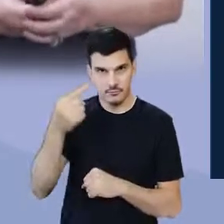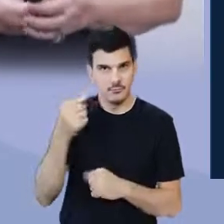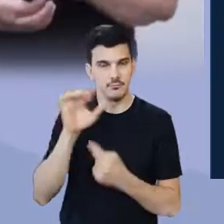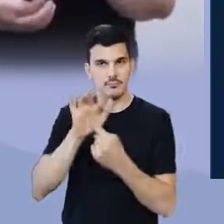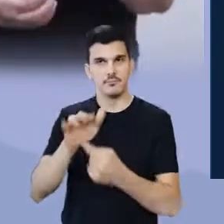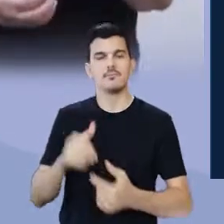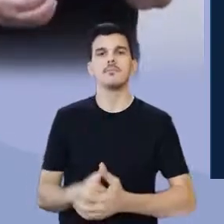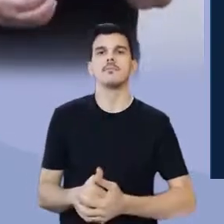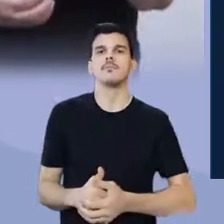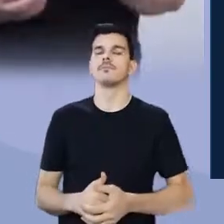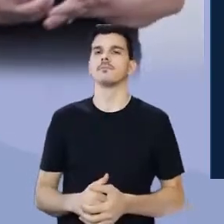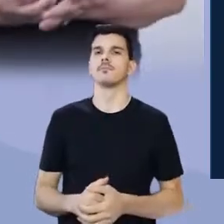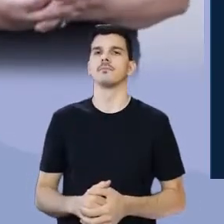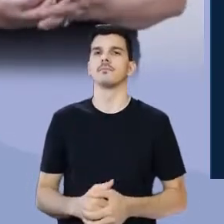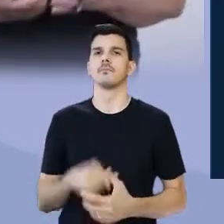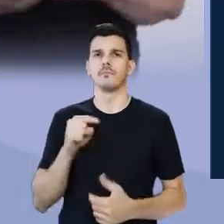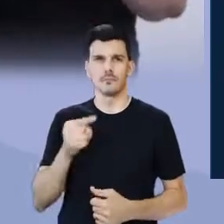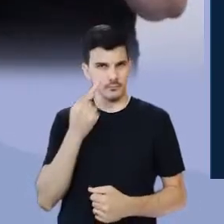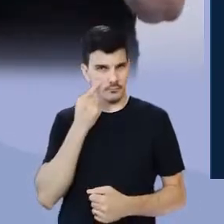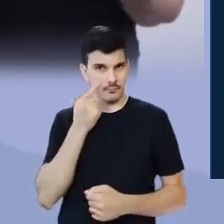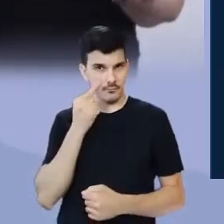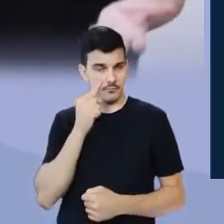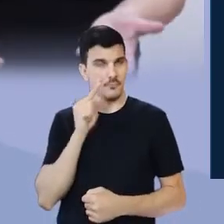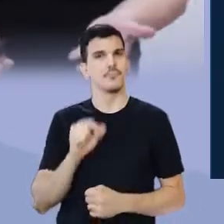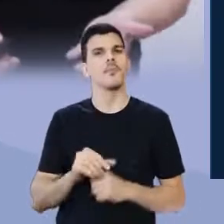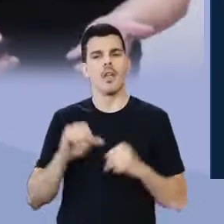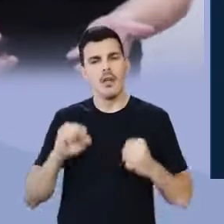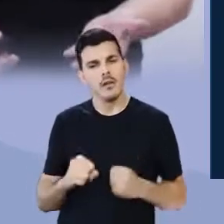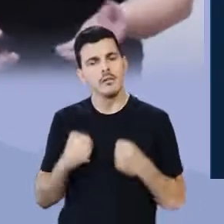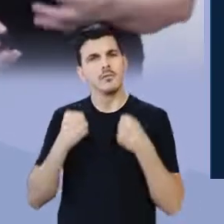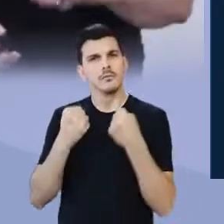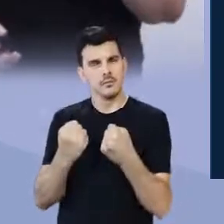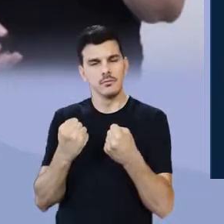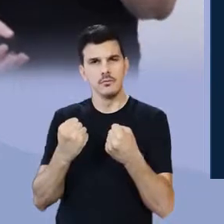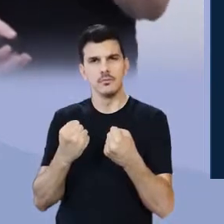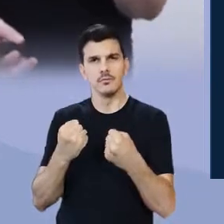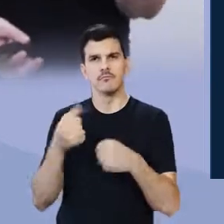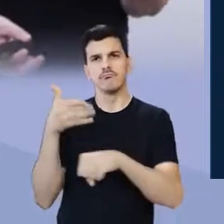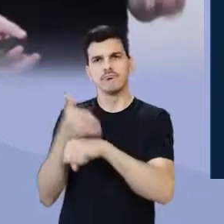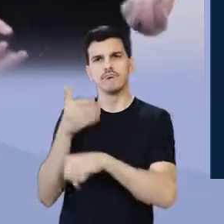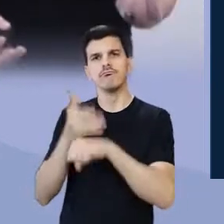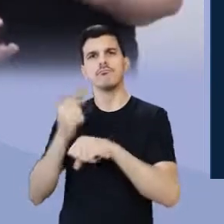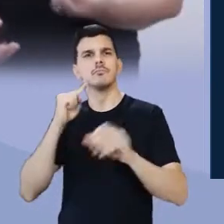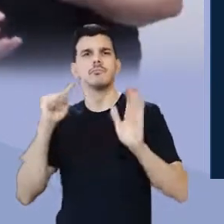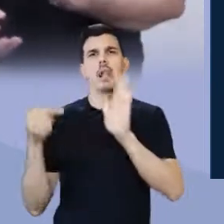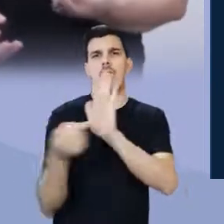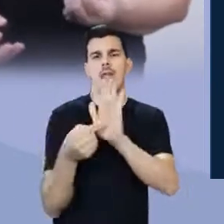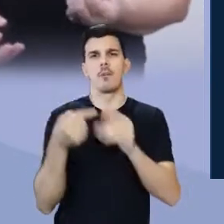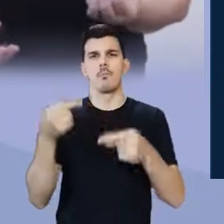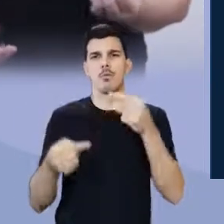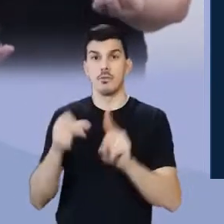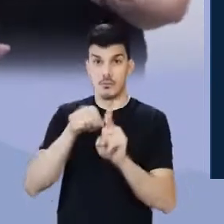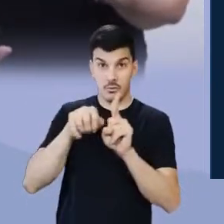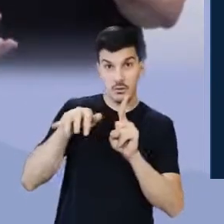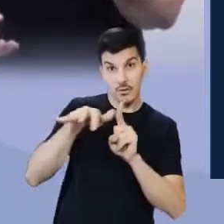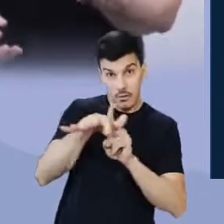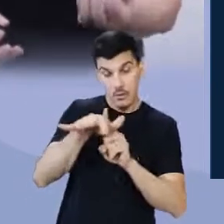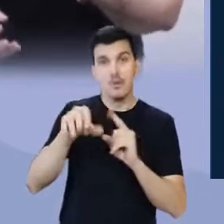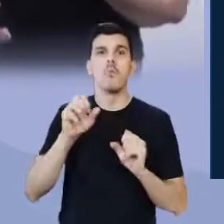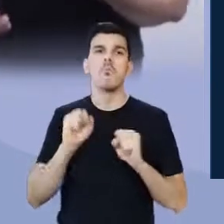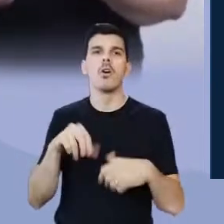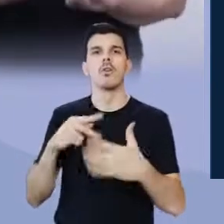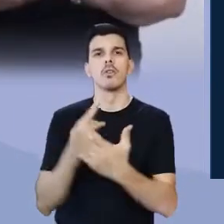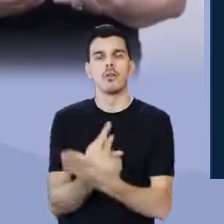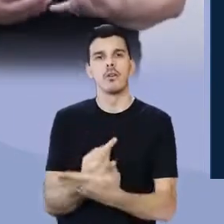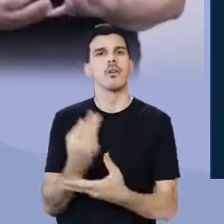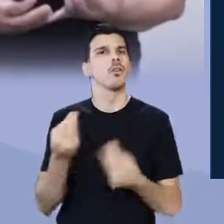Então, você observa que esse engajamento, ou seja, essa denúncia político-social, ela pode